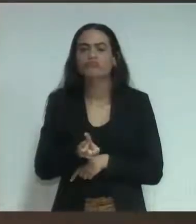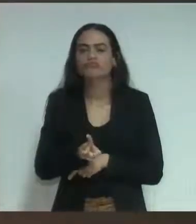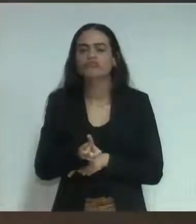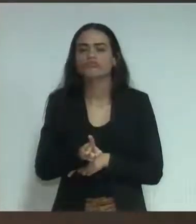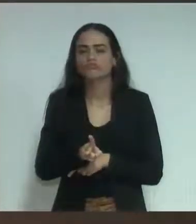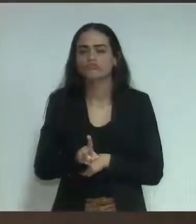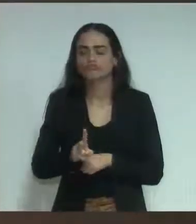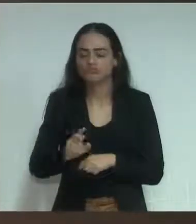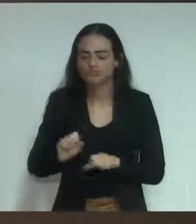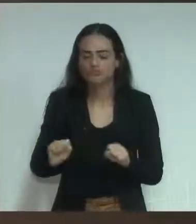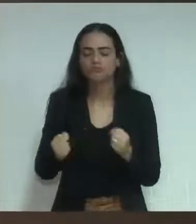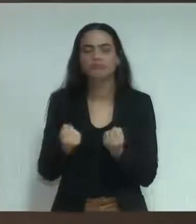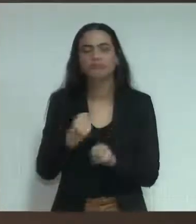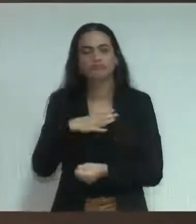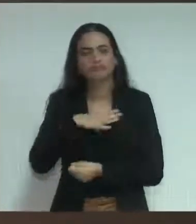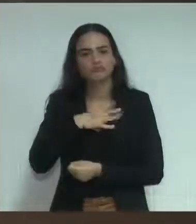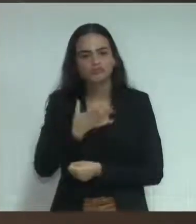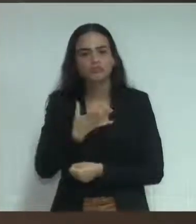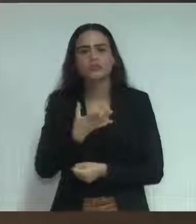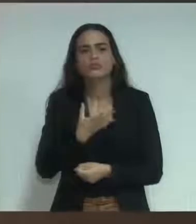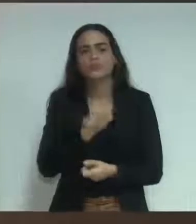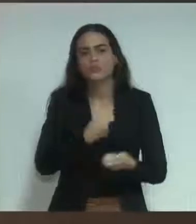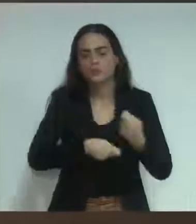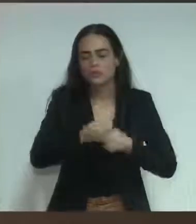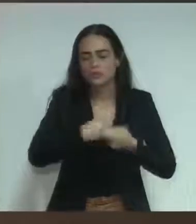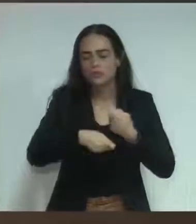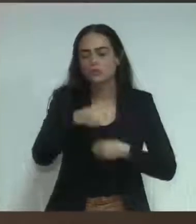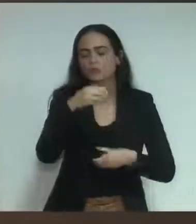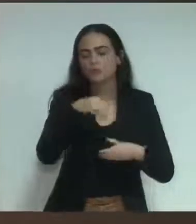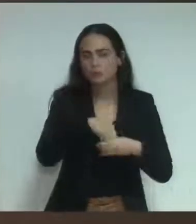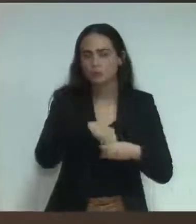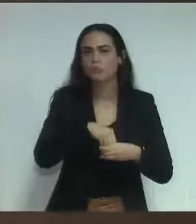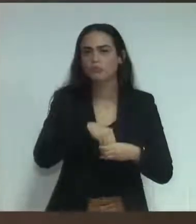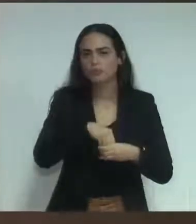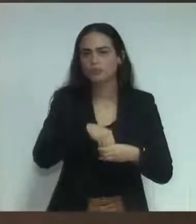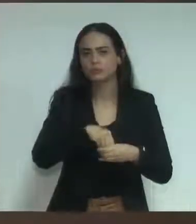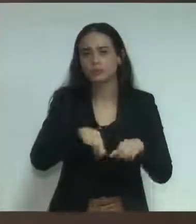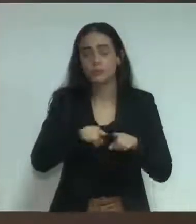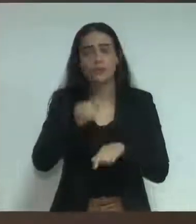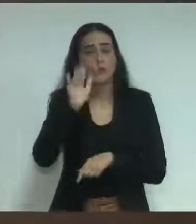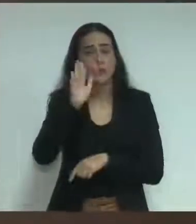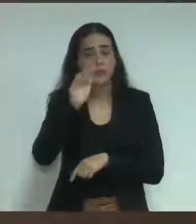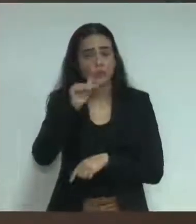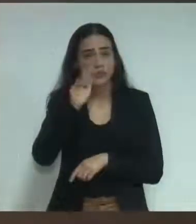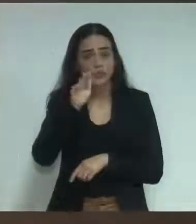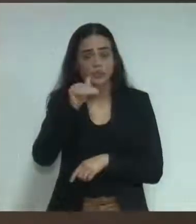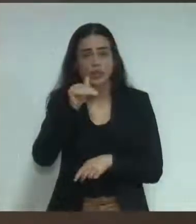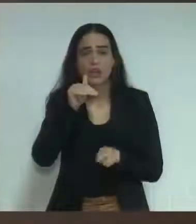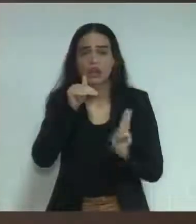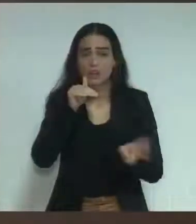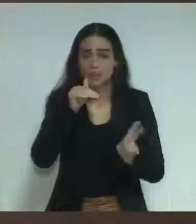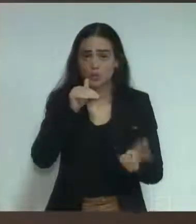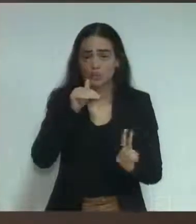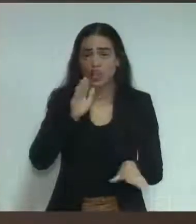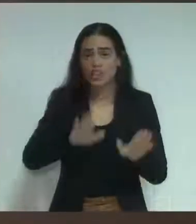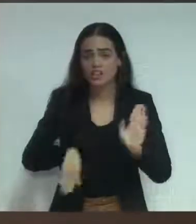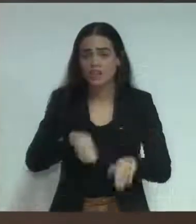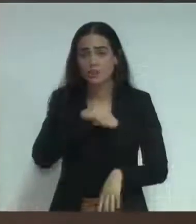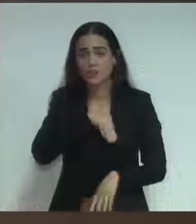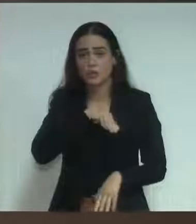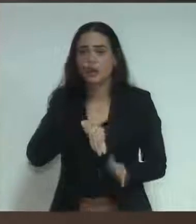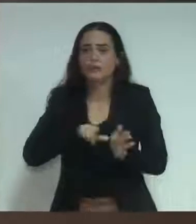muita coragem, ao administrador da Santa Casa, aos funcionários que ficaram na Santa Casa, muitas vezes com salários